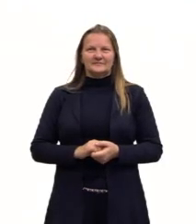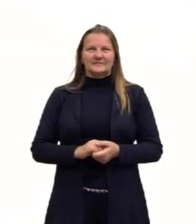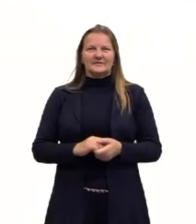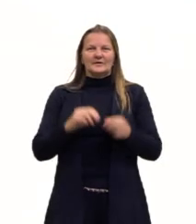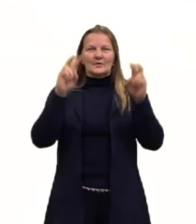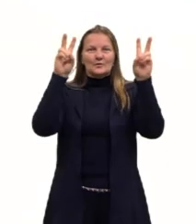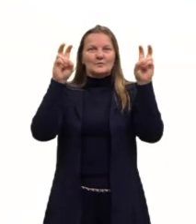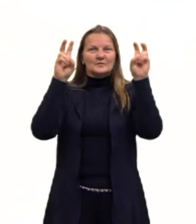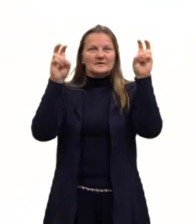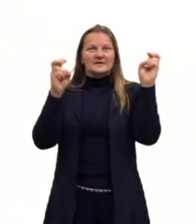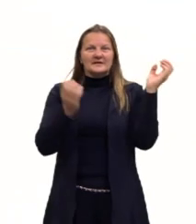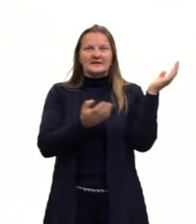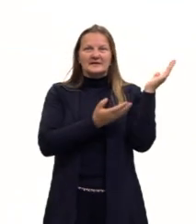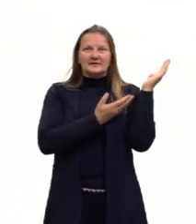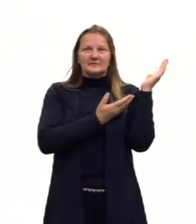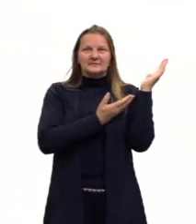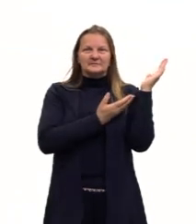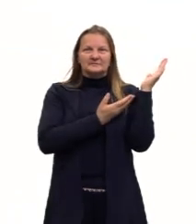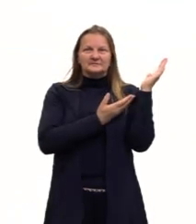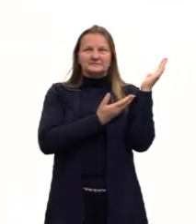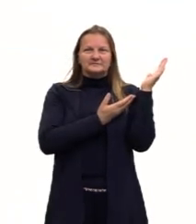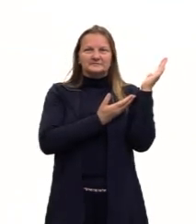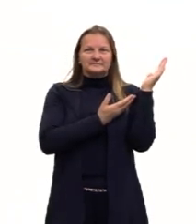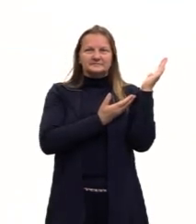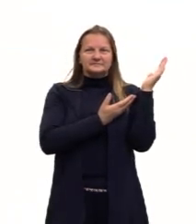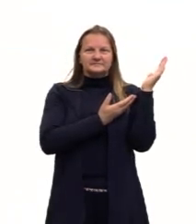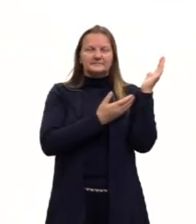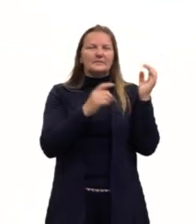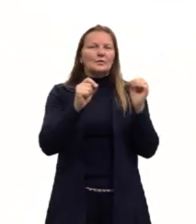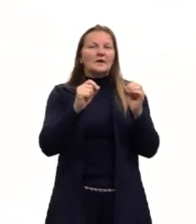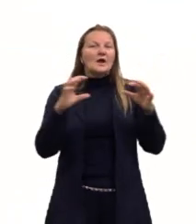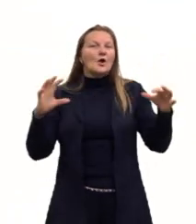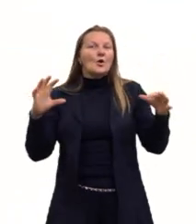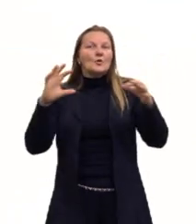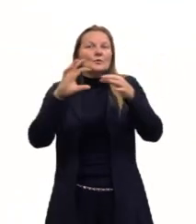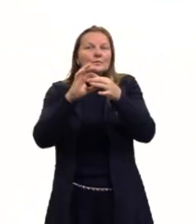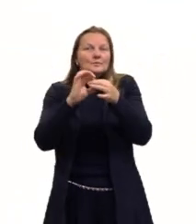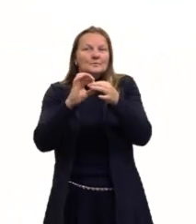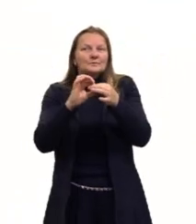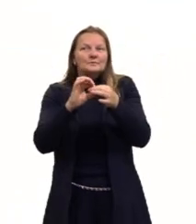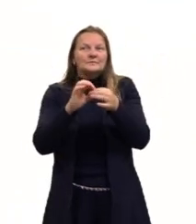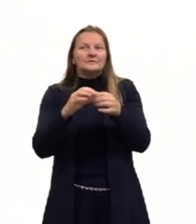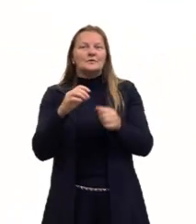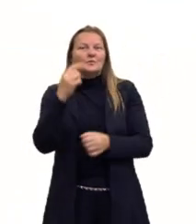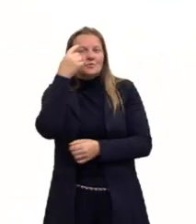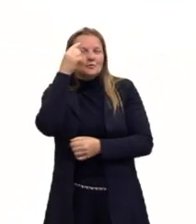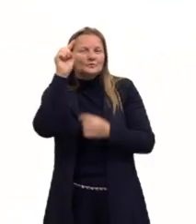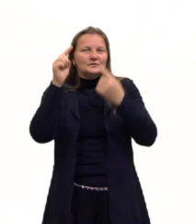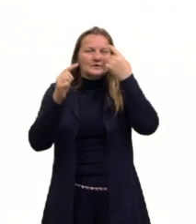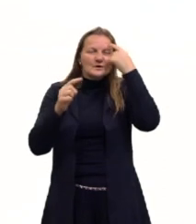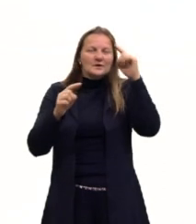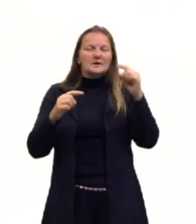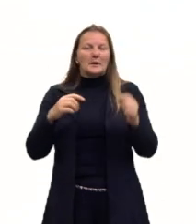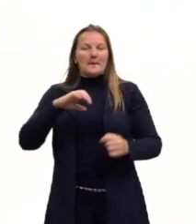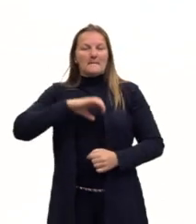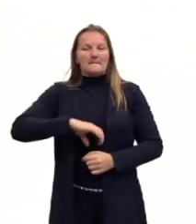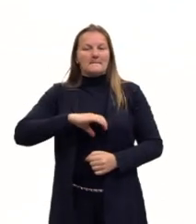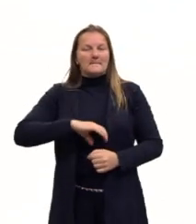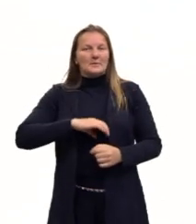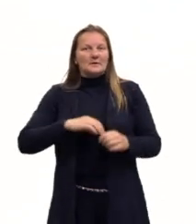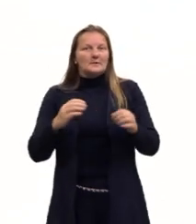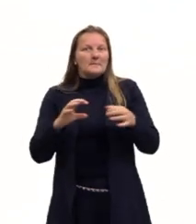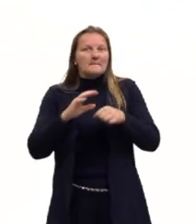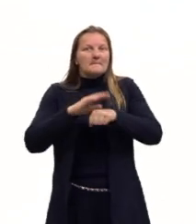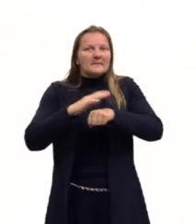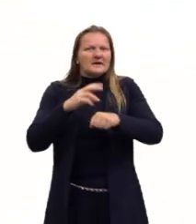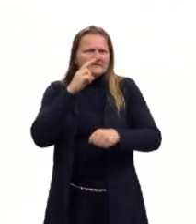sobre as linking words. Hoje nós vamos fazer uma conexão com a língua portuguesa muito mais